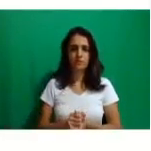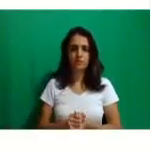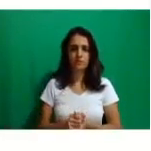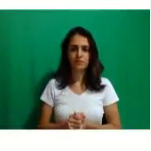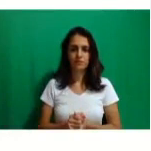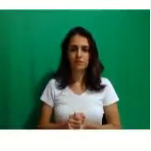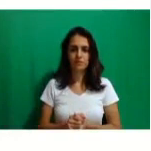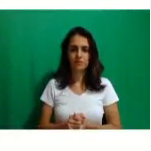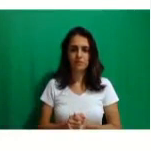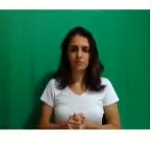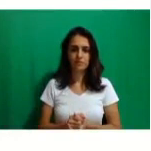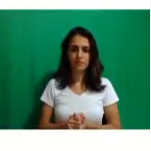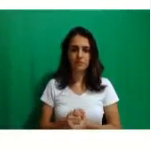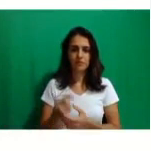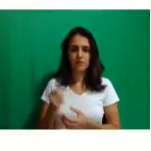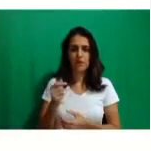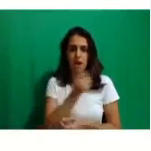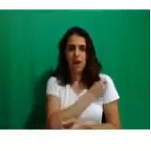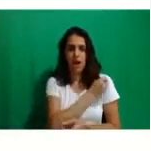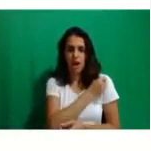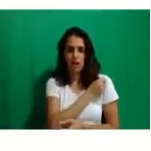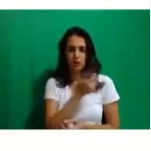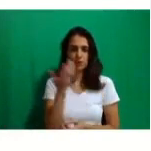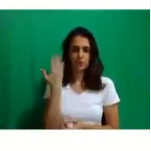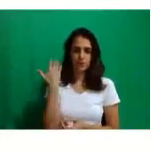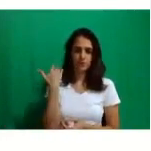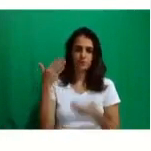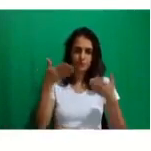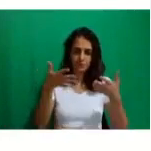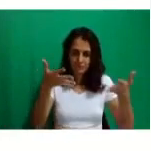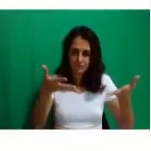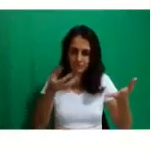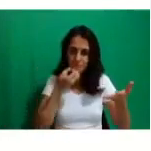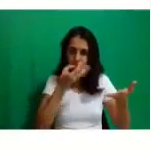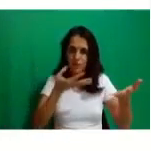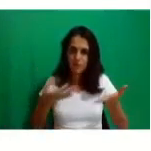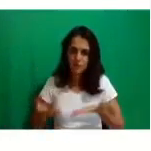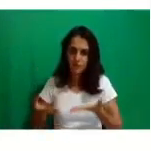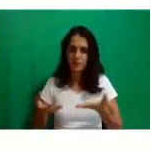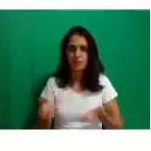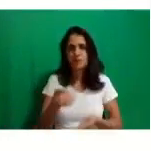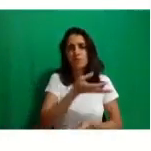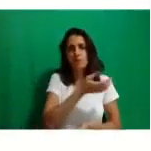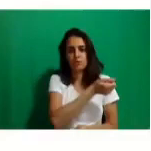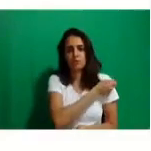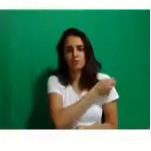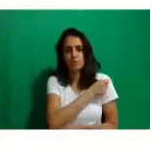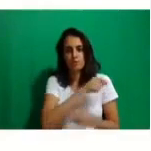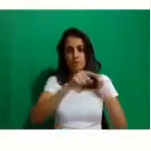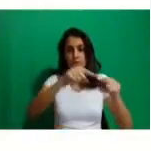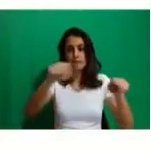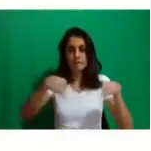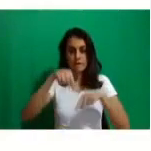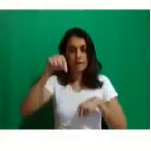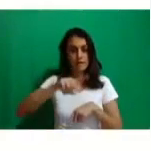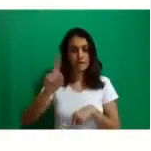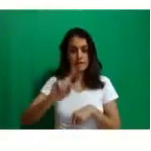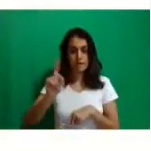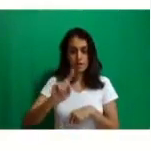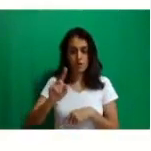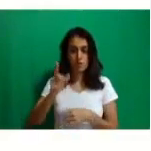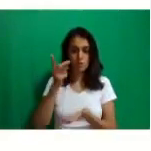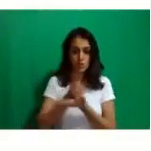recepcionar nossos calouros, tá bom? A aula não é nessa sala, essa sala vai continuar com a aula,